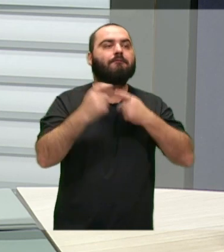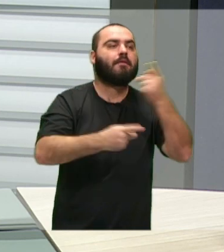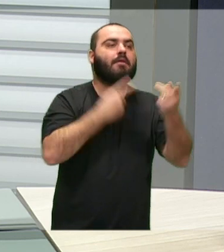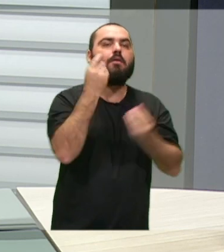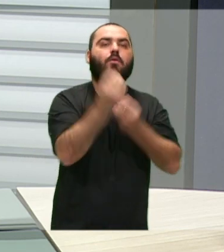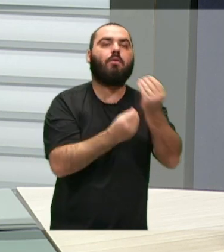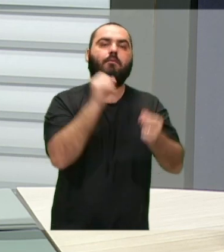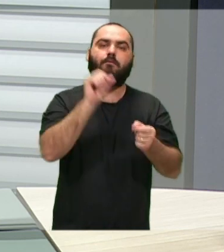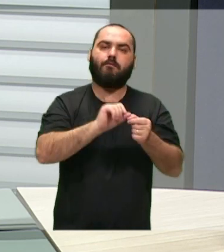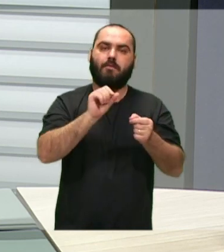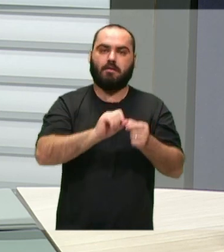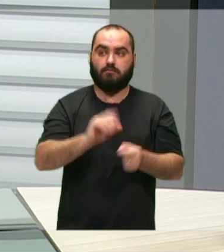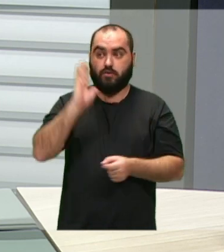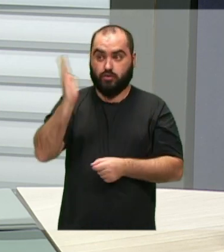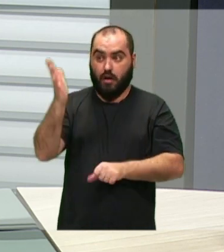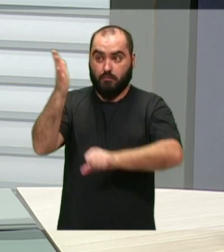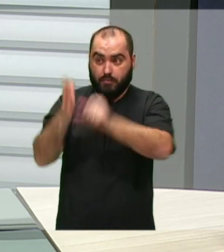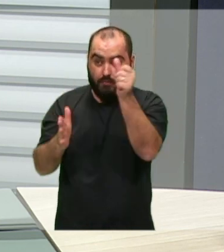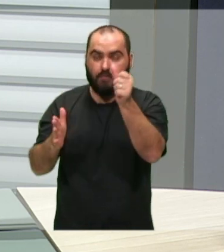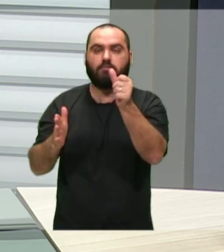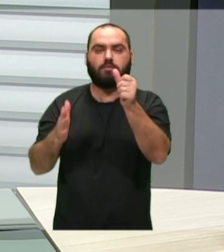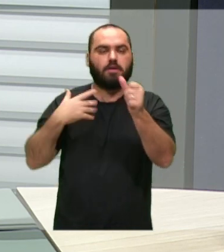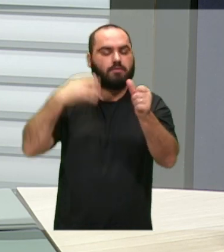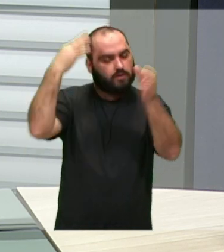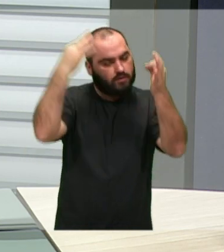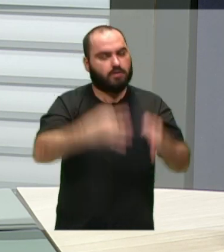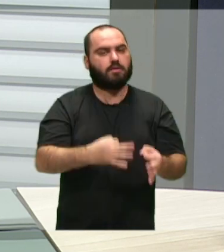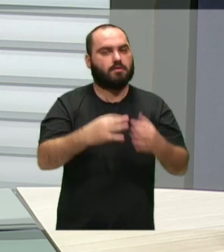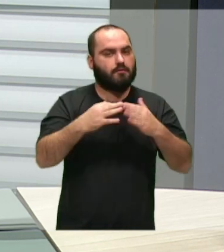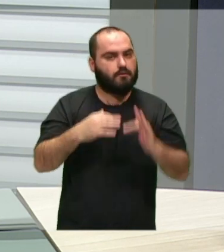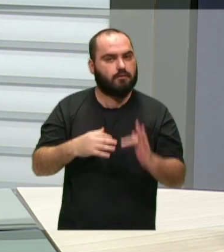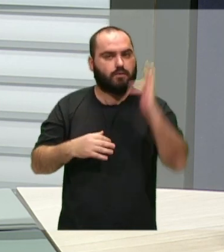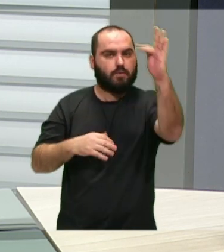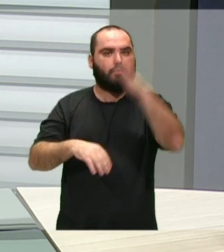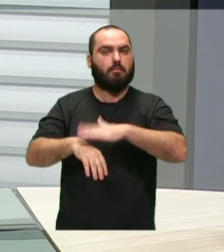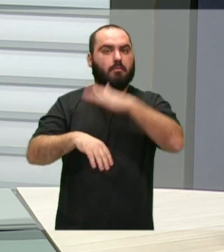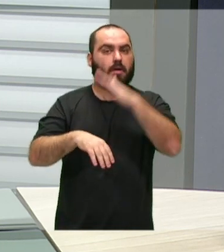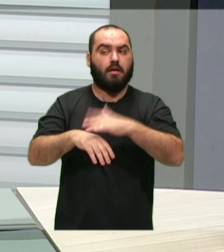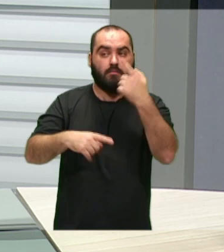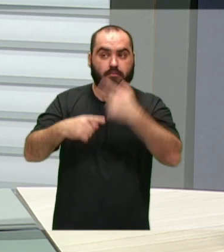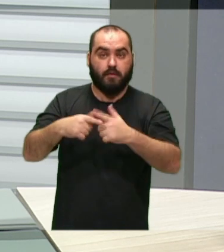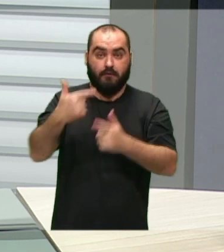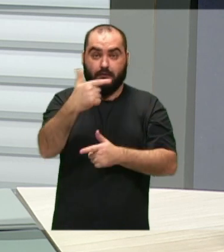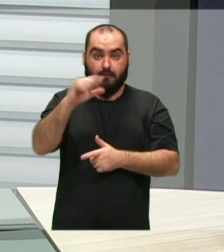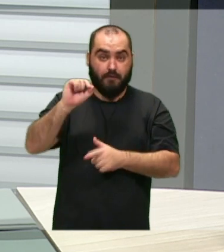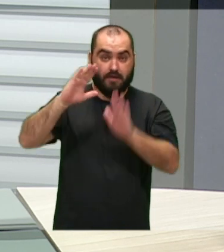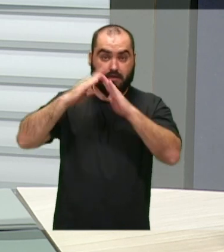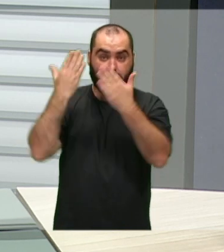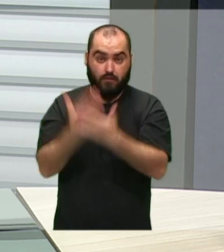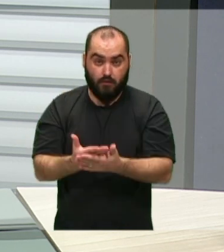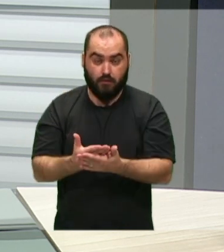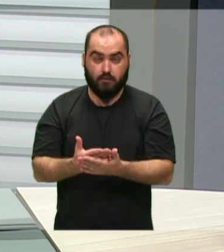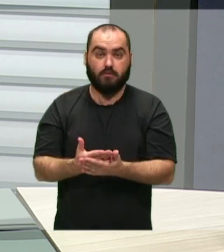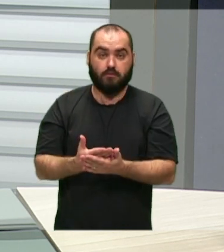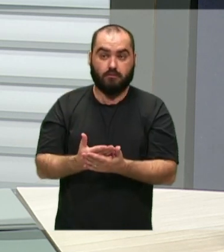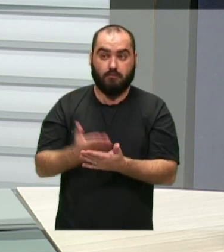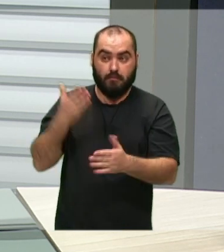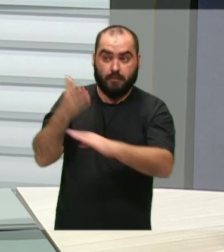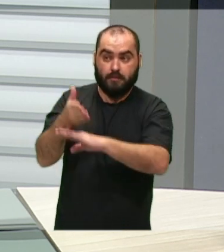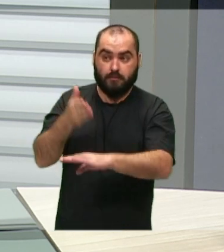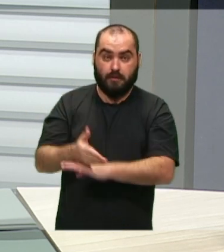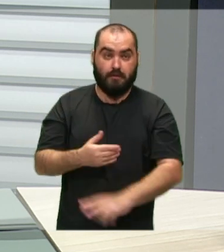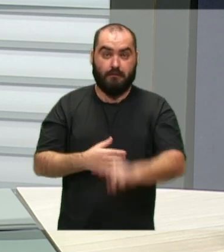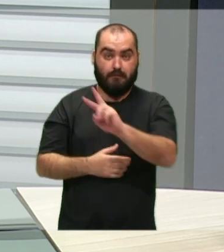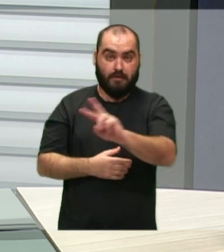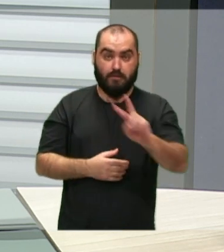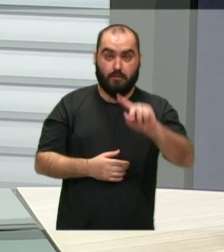conscientização. Fizemos o primeiro e tenho certeza que vamos fazer muitos outros, porque 20 escolas participaram e 22 toneladas e um pouco mais,